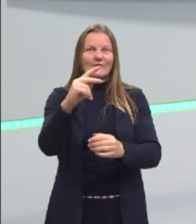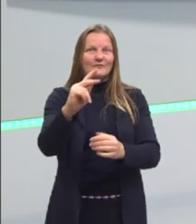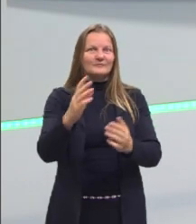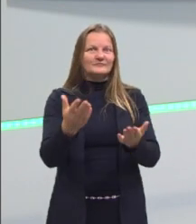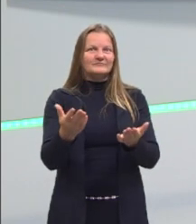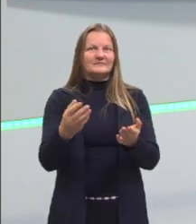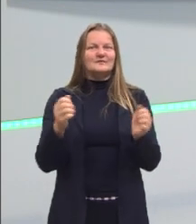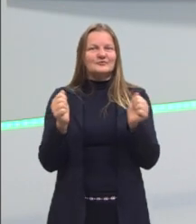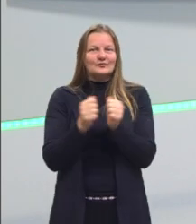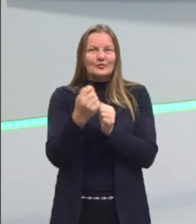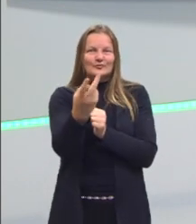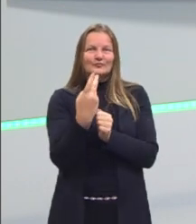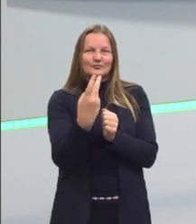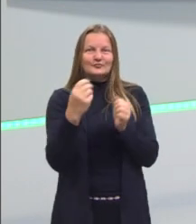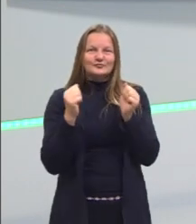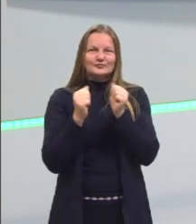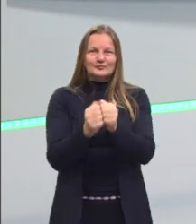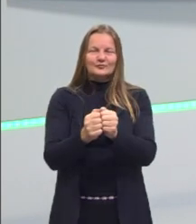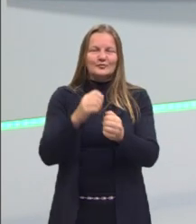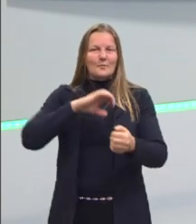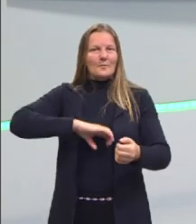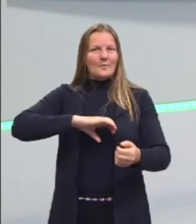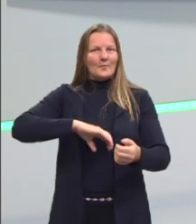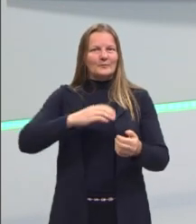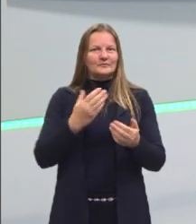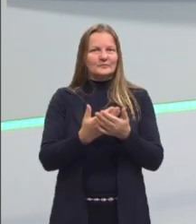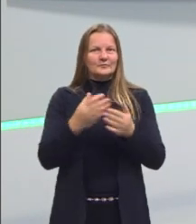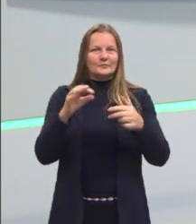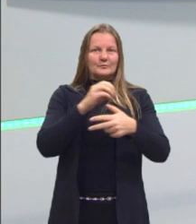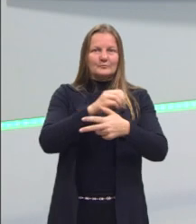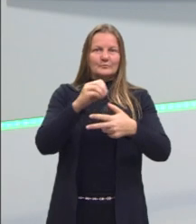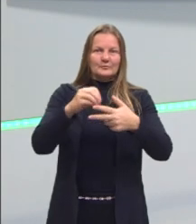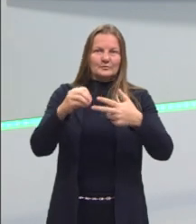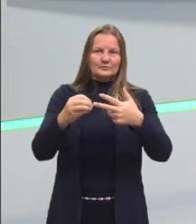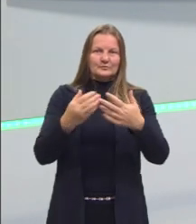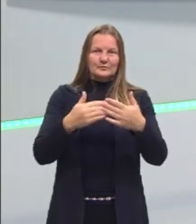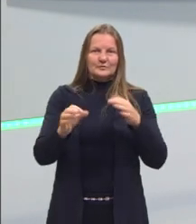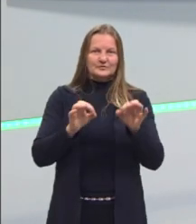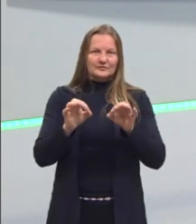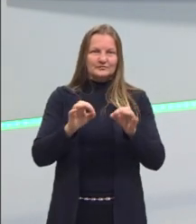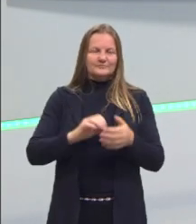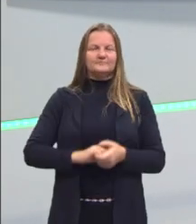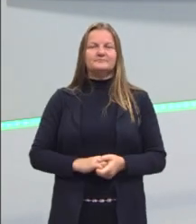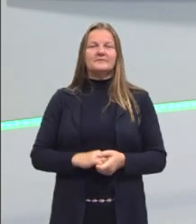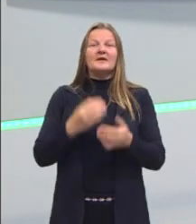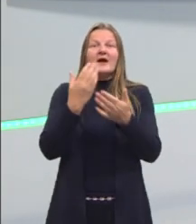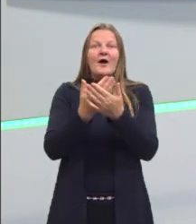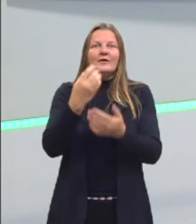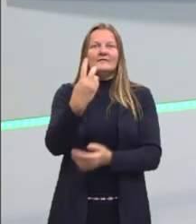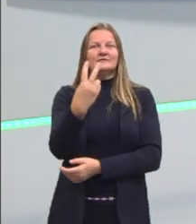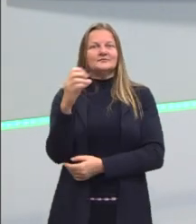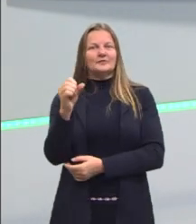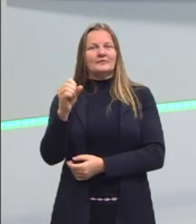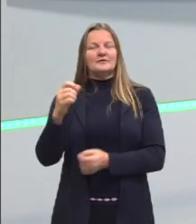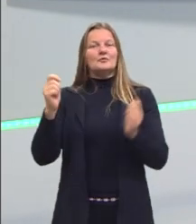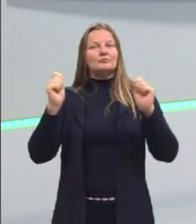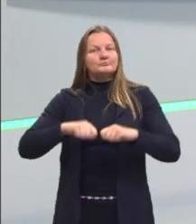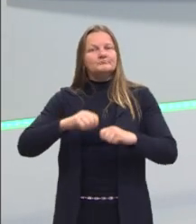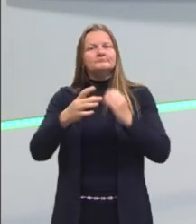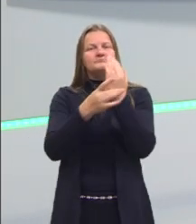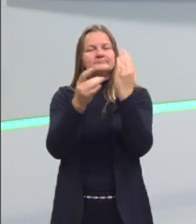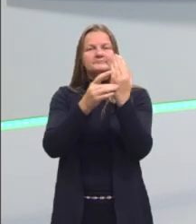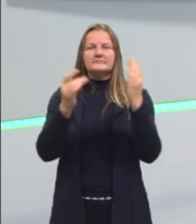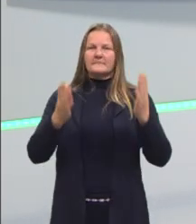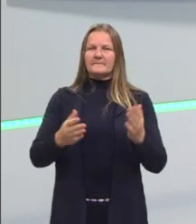está fazendo nas aulas de língua portuguesa do nosso projeto. Vamos lá então para a aula 29, as competências e habilidades.